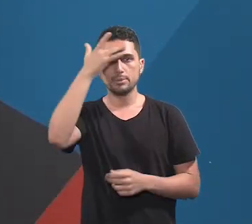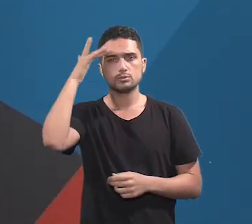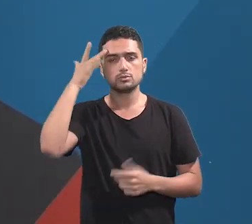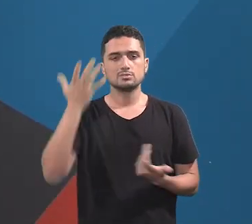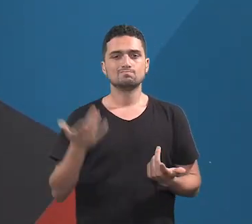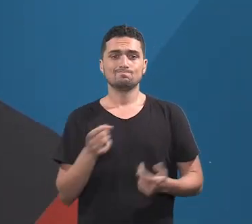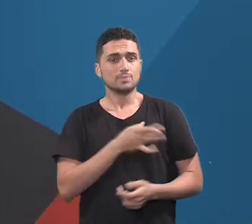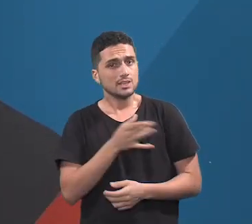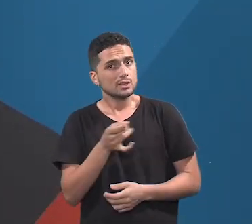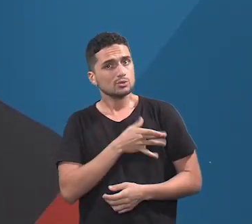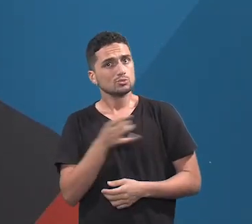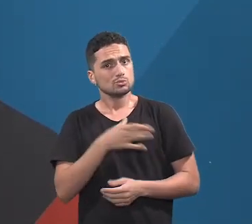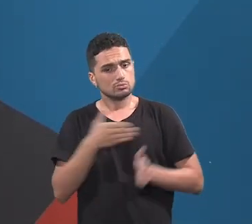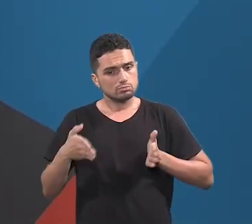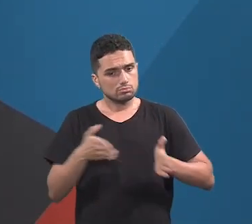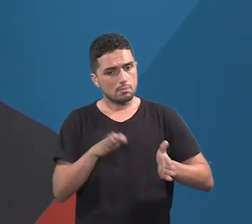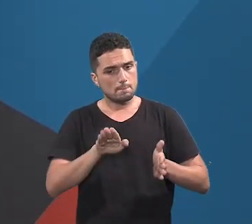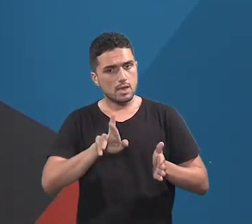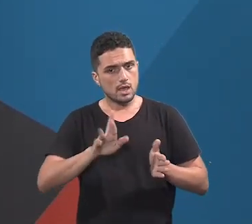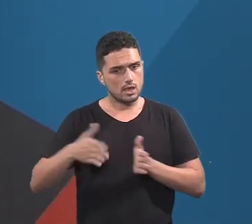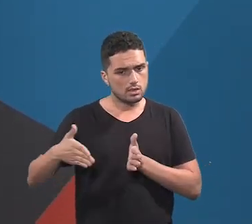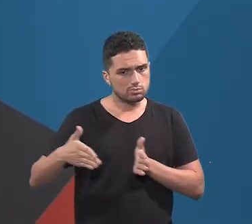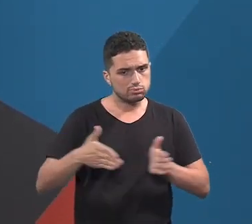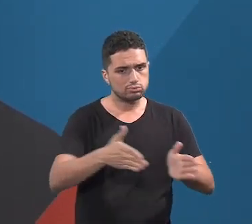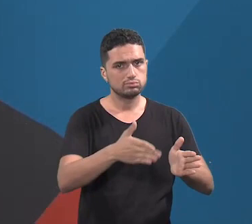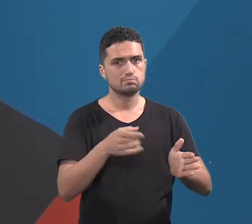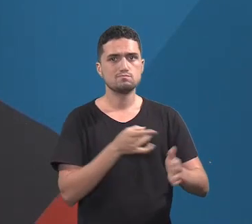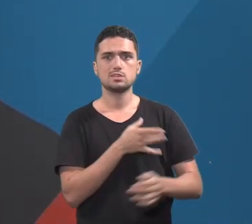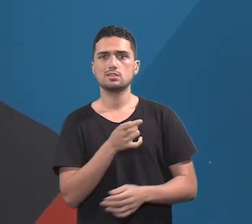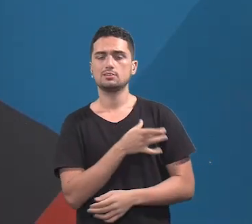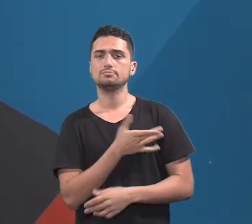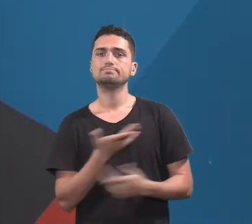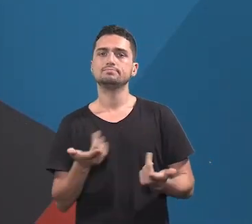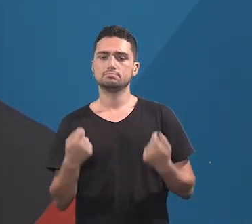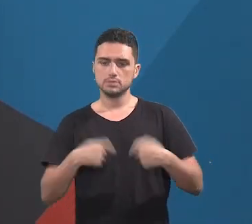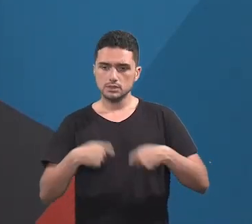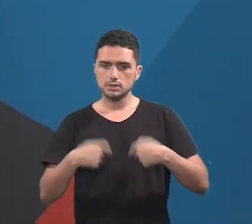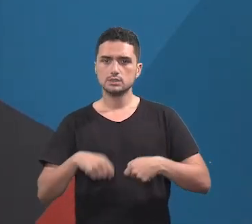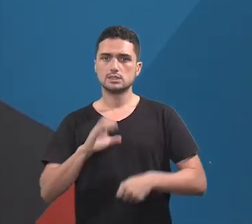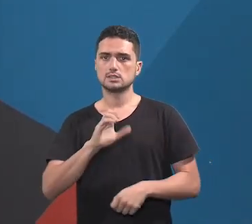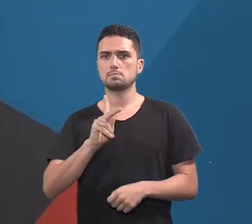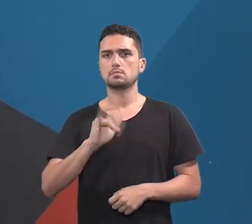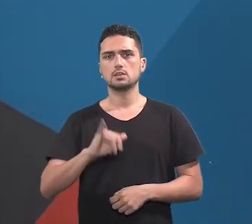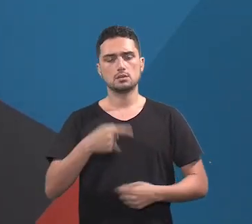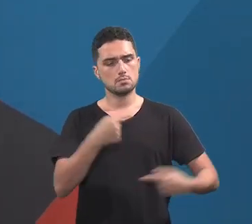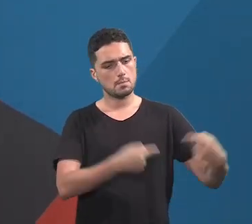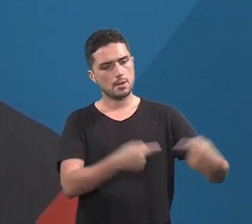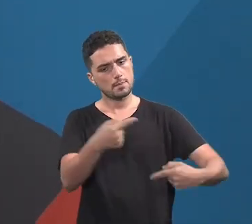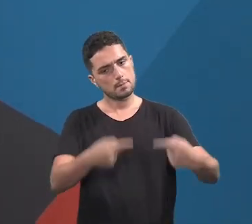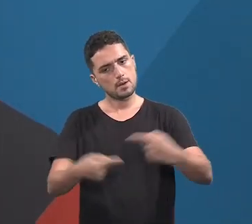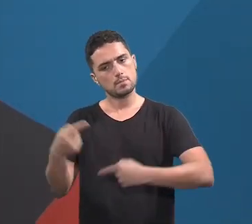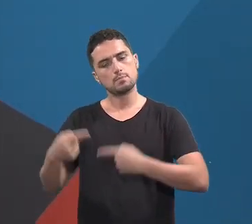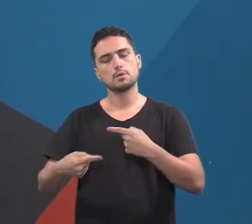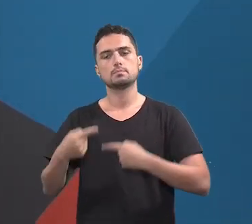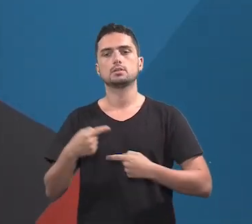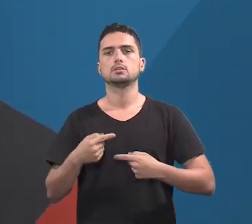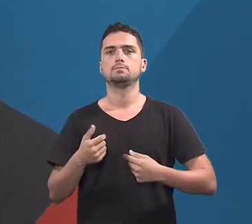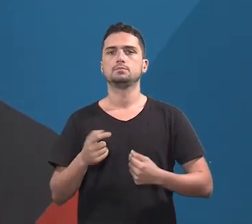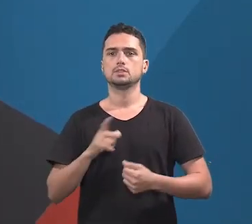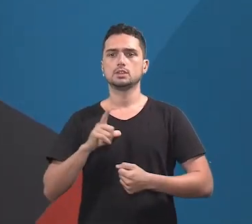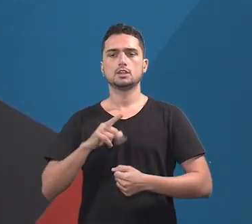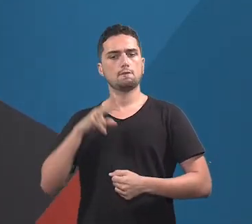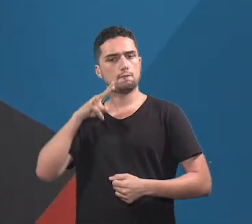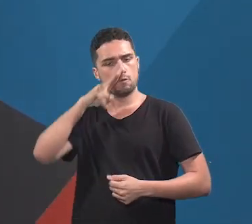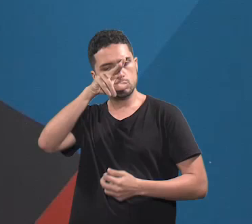Então as pessoas estão realmente com medo de passar naquela BR. Então era necessário que a gente fizesse essa audiência pública, era necessário que a gente unisse